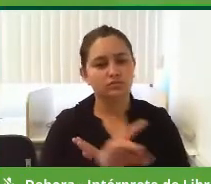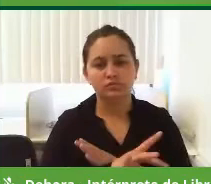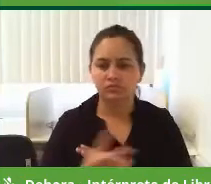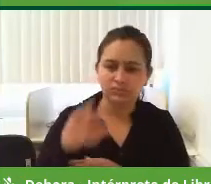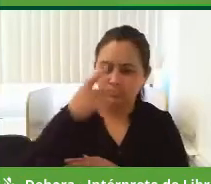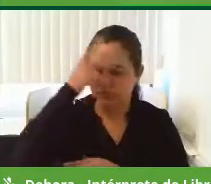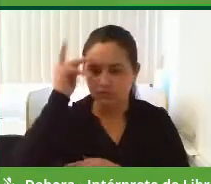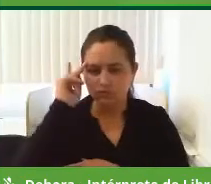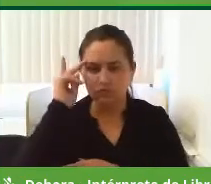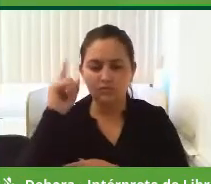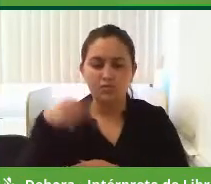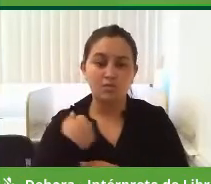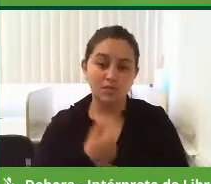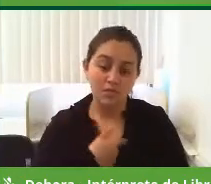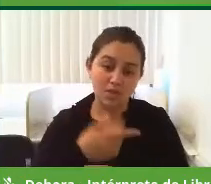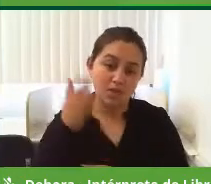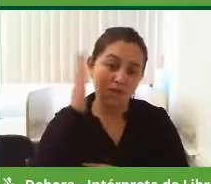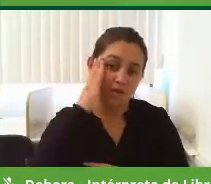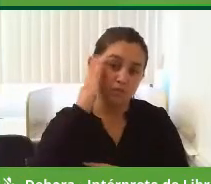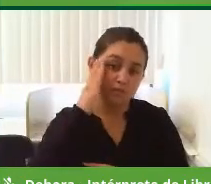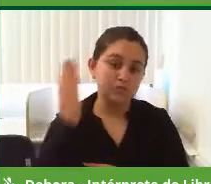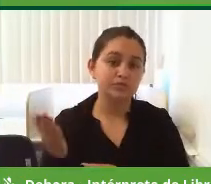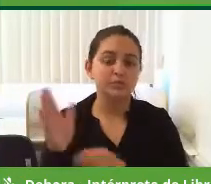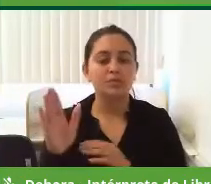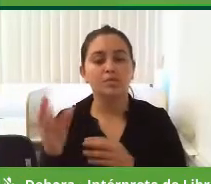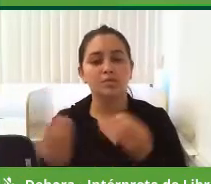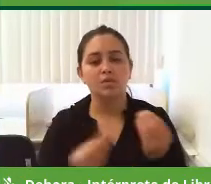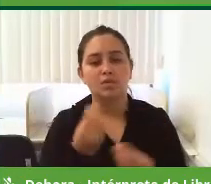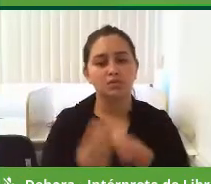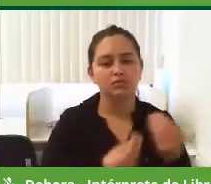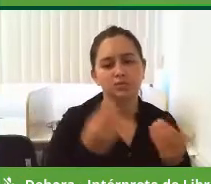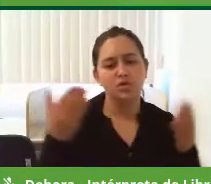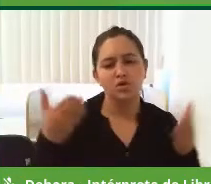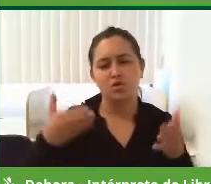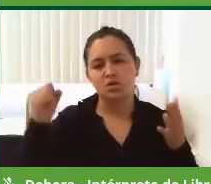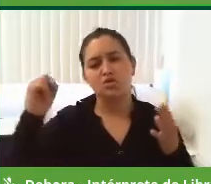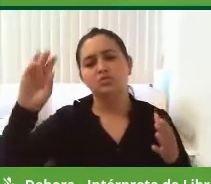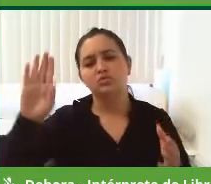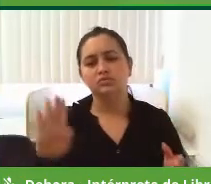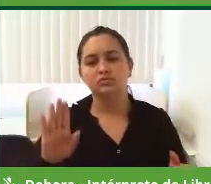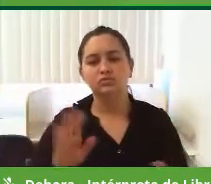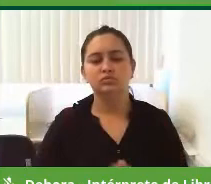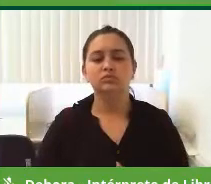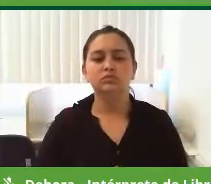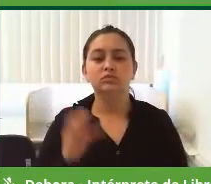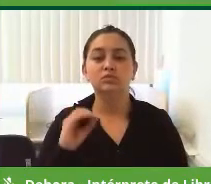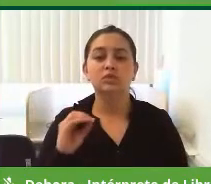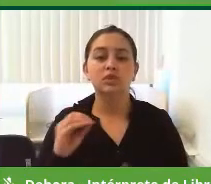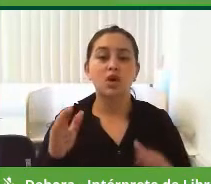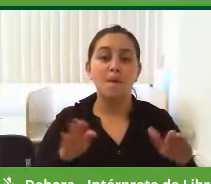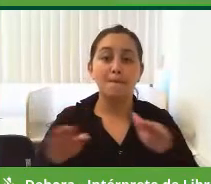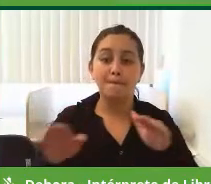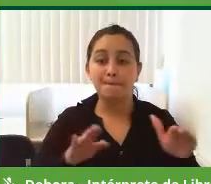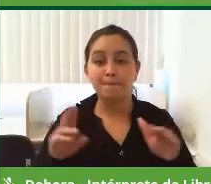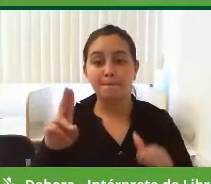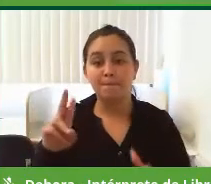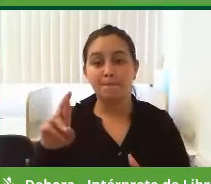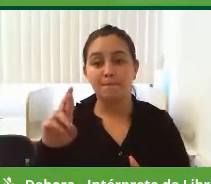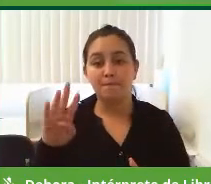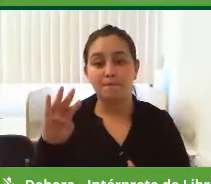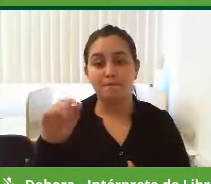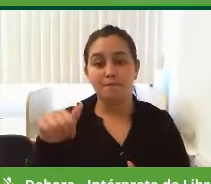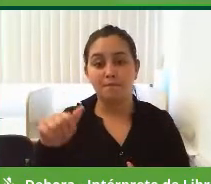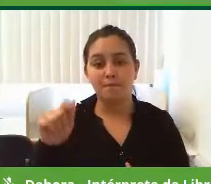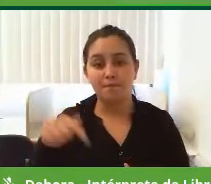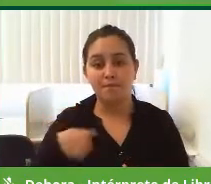candidatos, e a gente sabe, né, é condição, hoje para São Bento do Sul, a questão da mobilidade urbana. Nós temos um problema